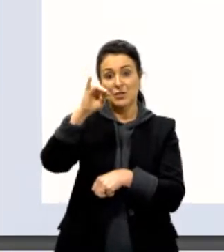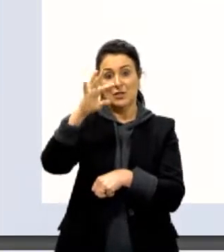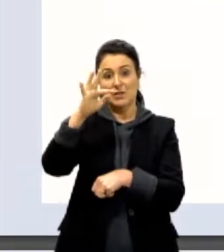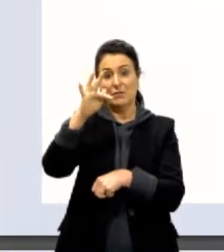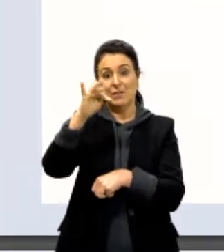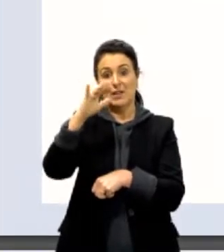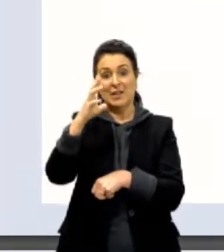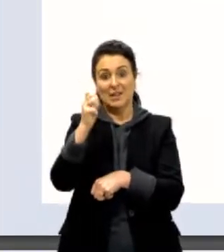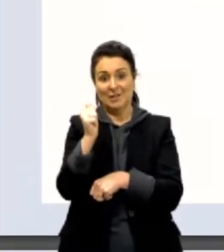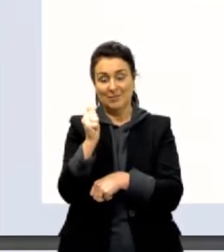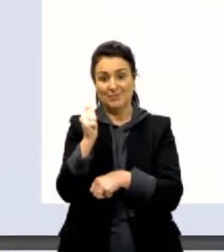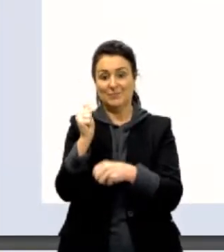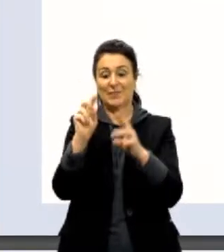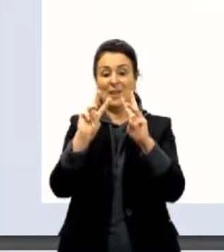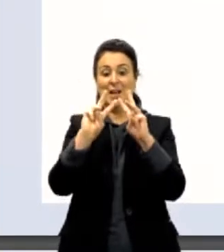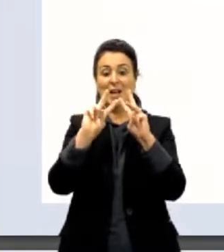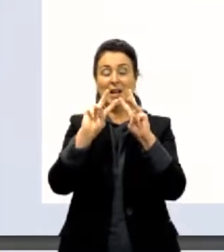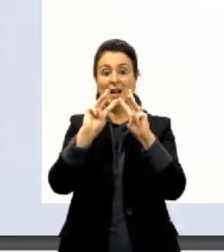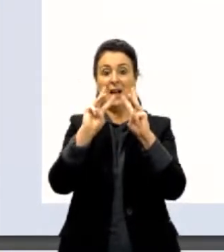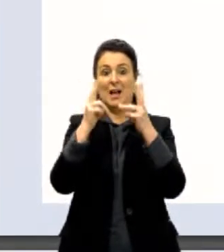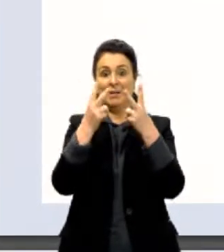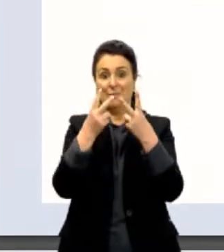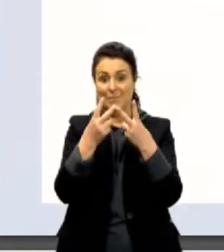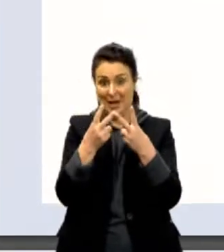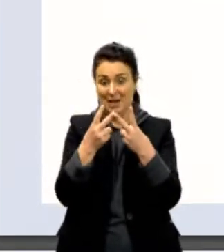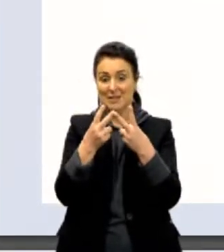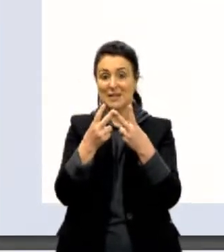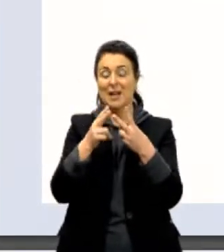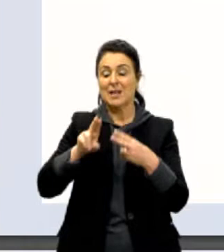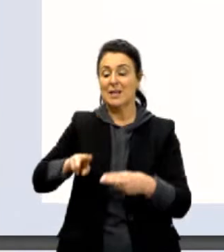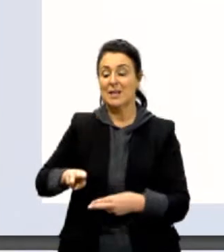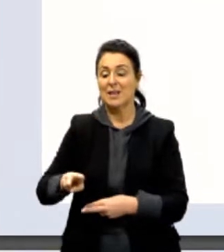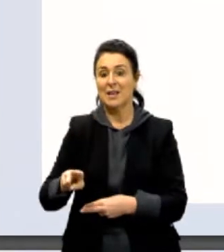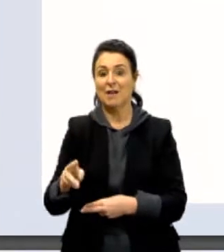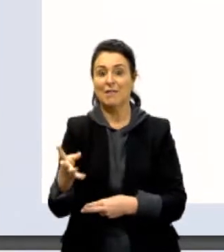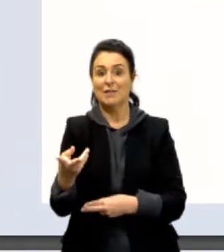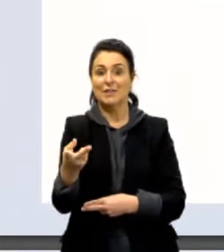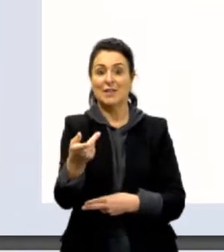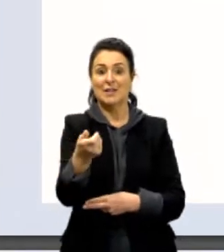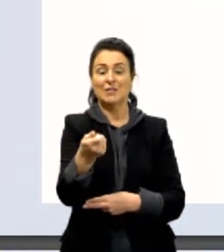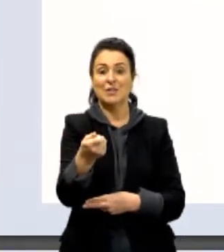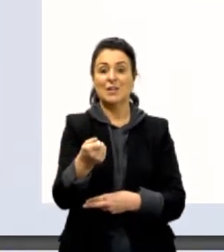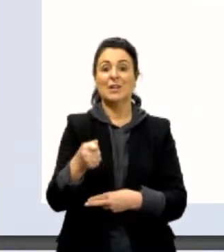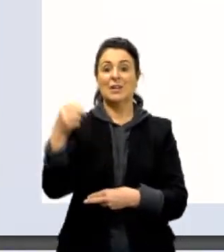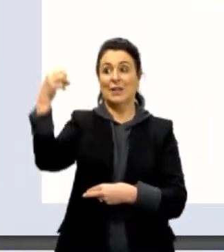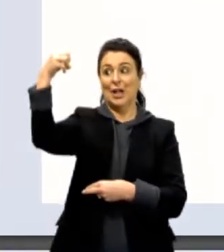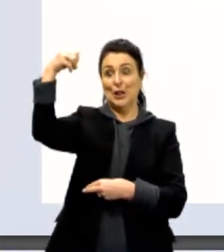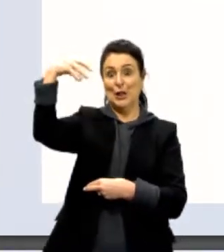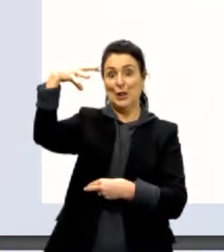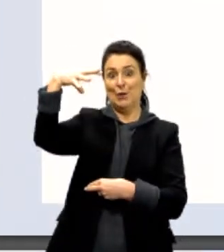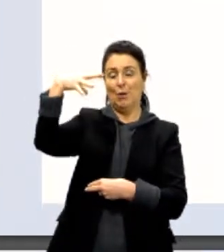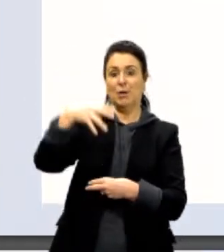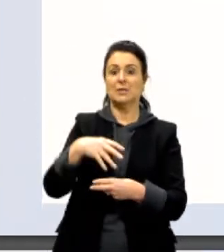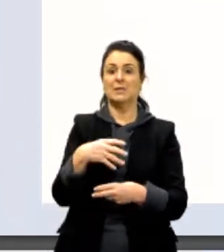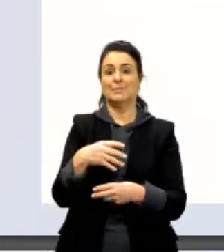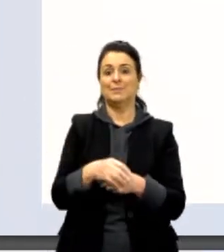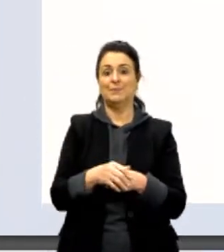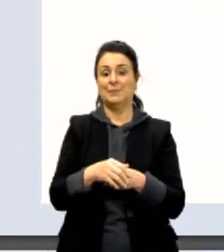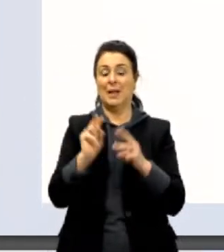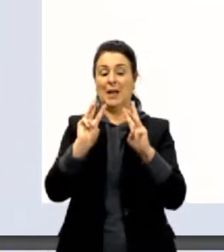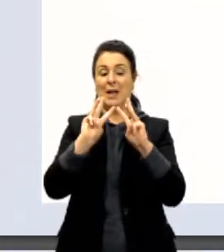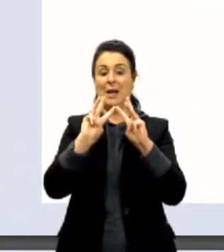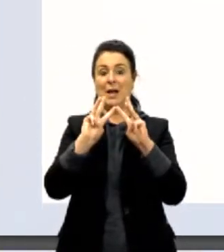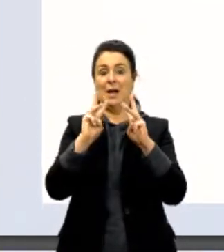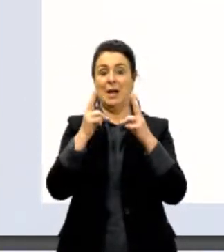A massa e a velocidade da luz. A massa eu vou escrever como... na forma de notação científica.